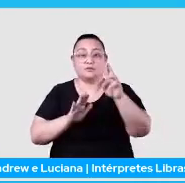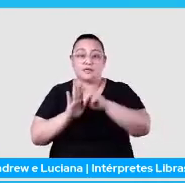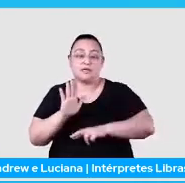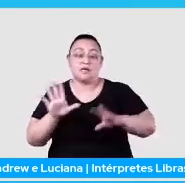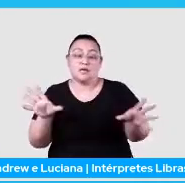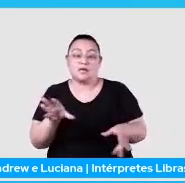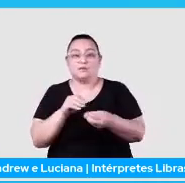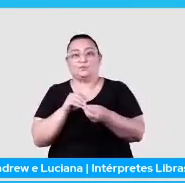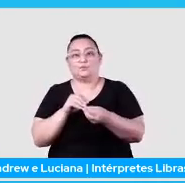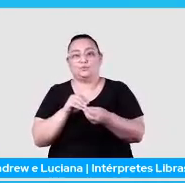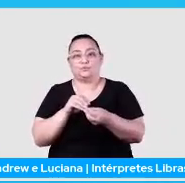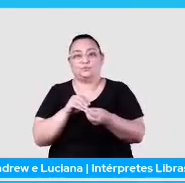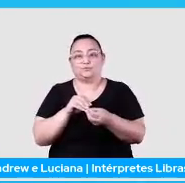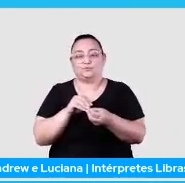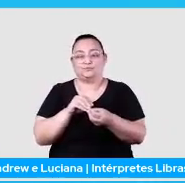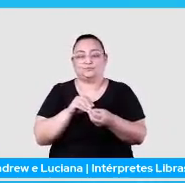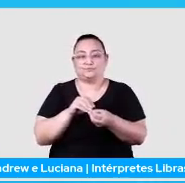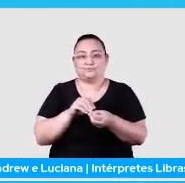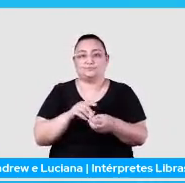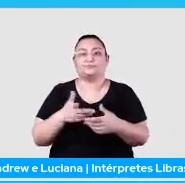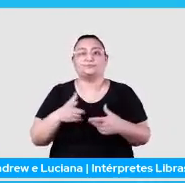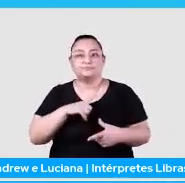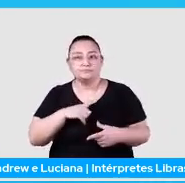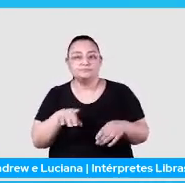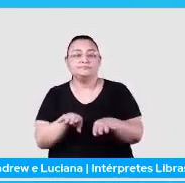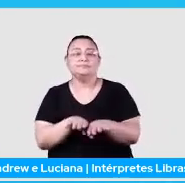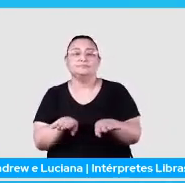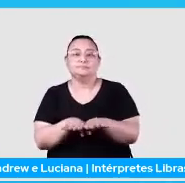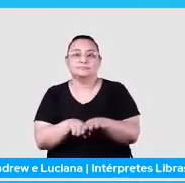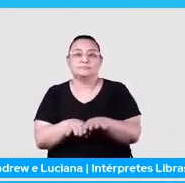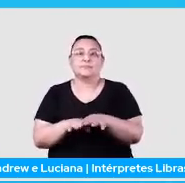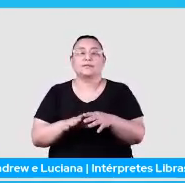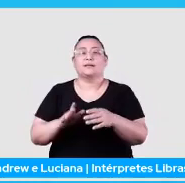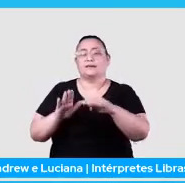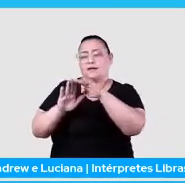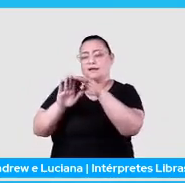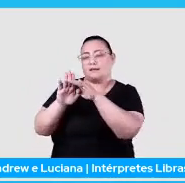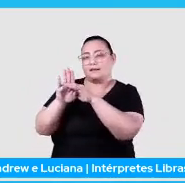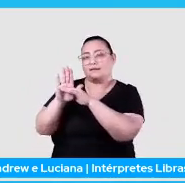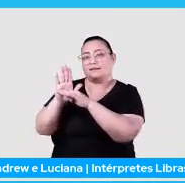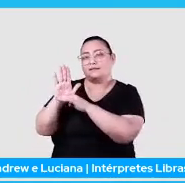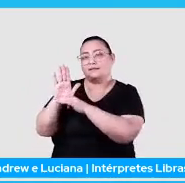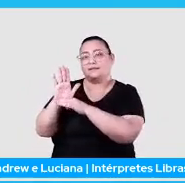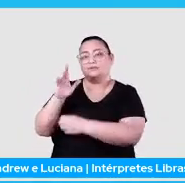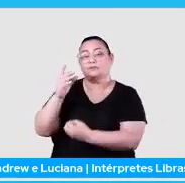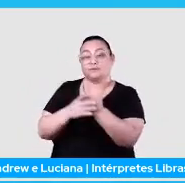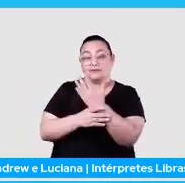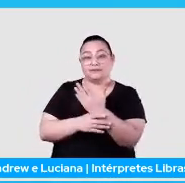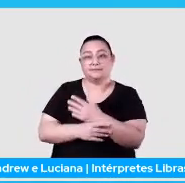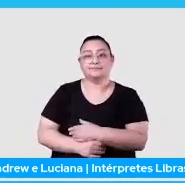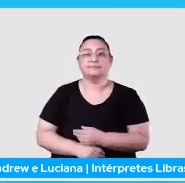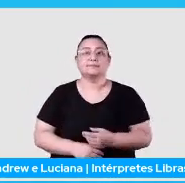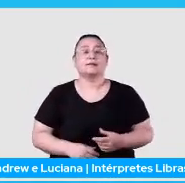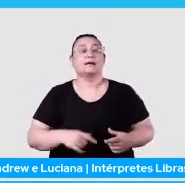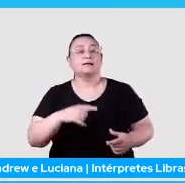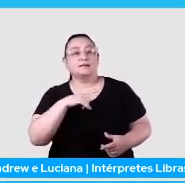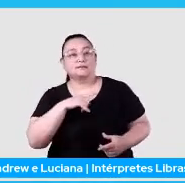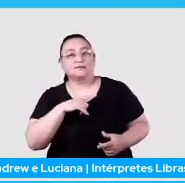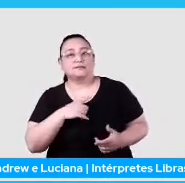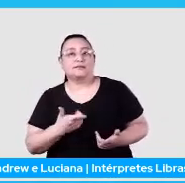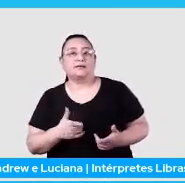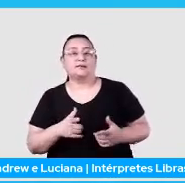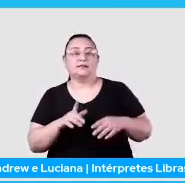textos. E aí a gente tem categorias para gerar isso. E aí a gente tem a sumarização